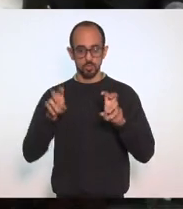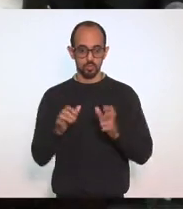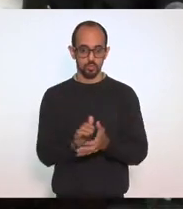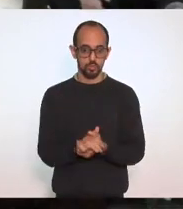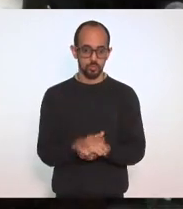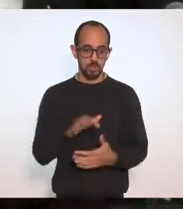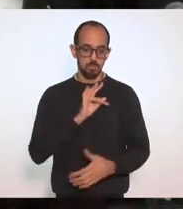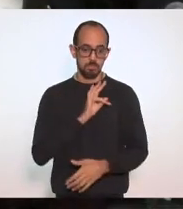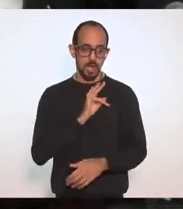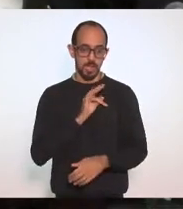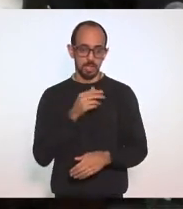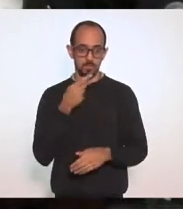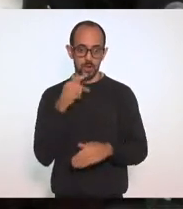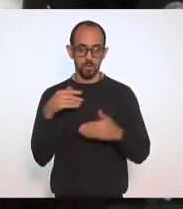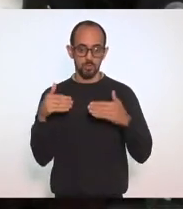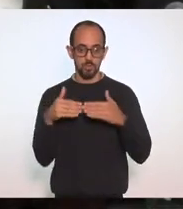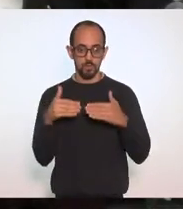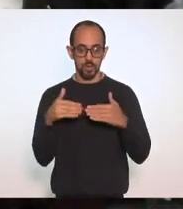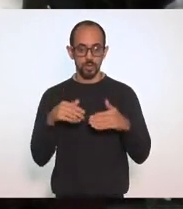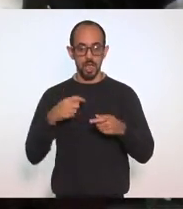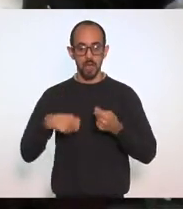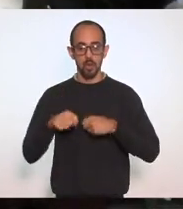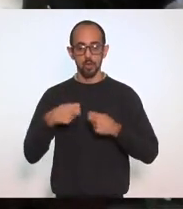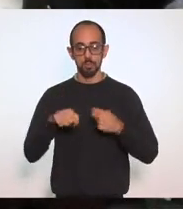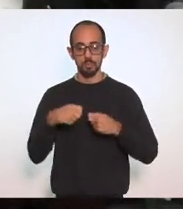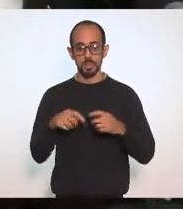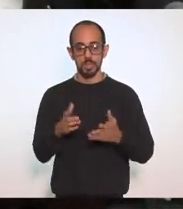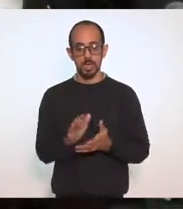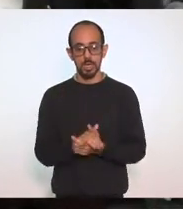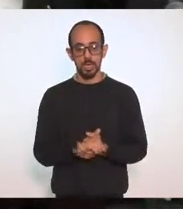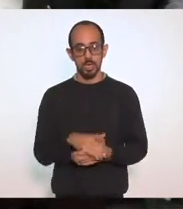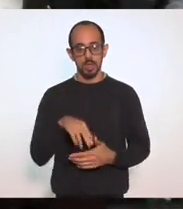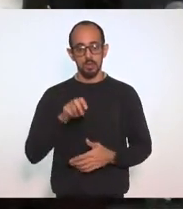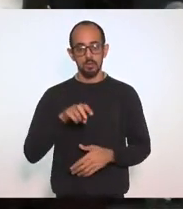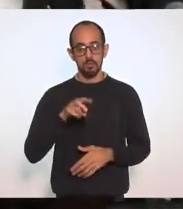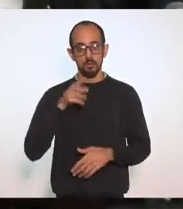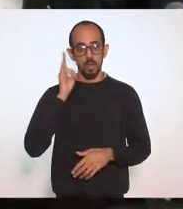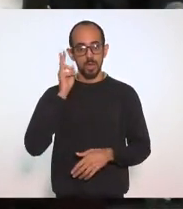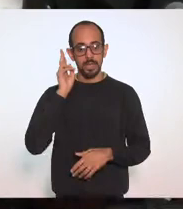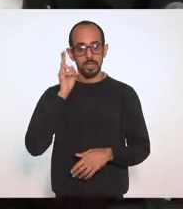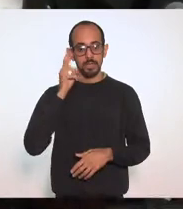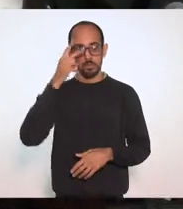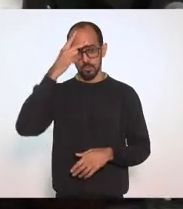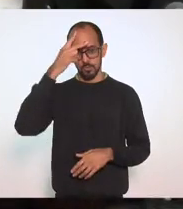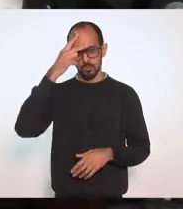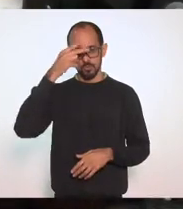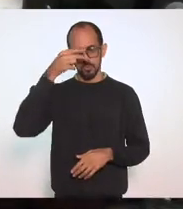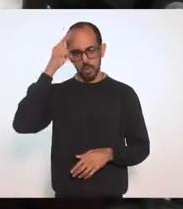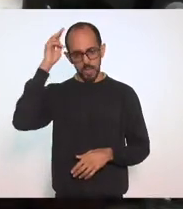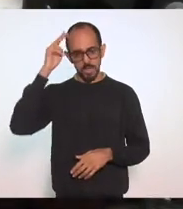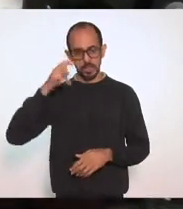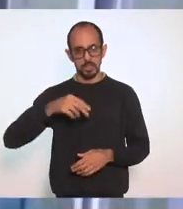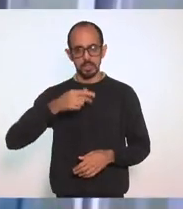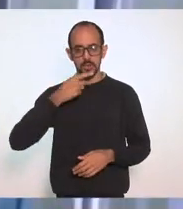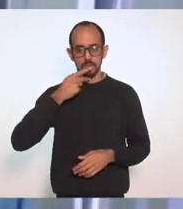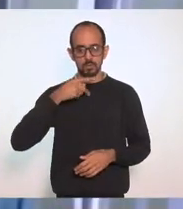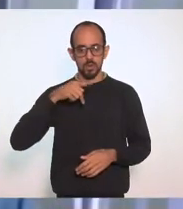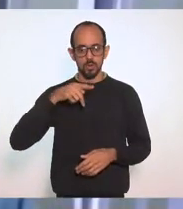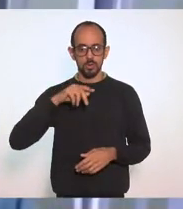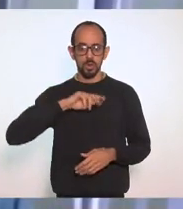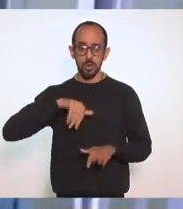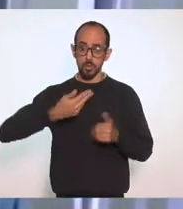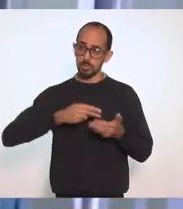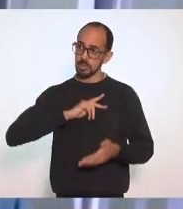deu favorável. Pela Comissão de Economia, deputado Valdeque Carneiro. Presidente André Siciliano, eu